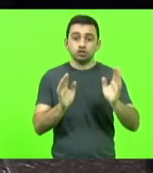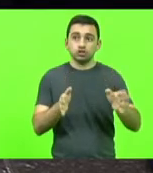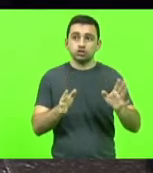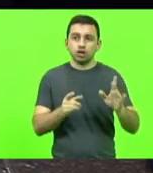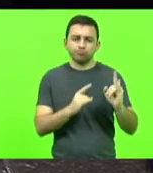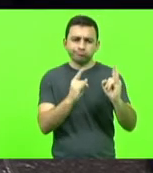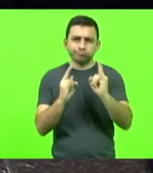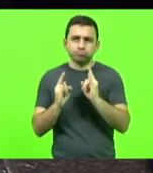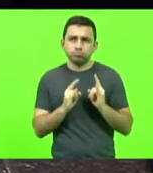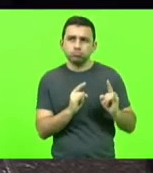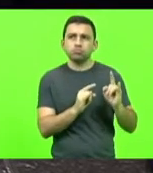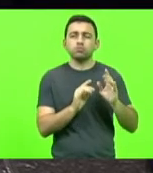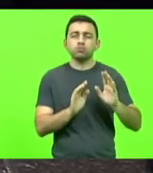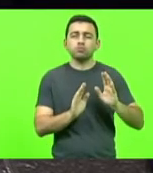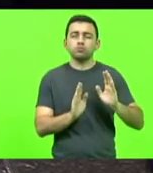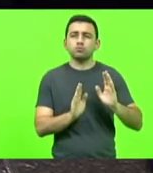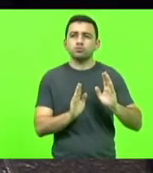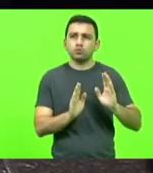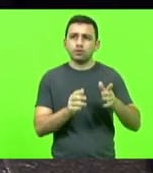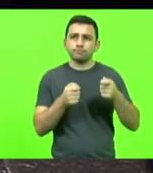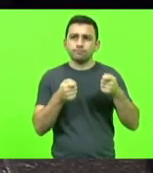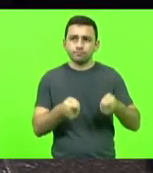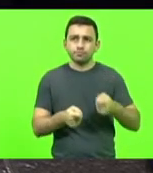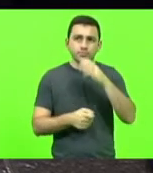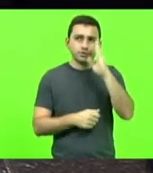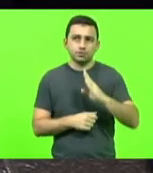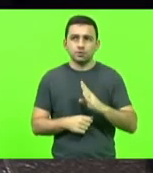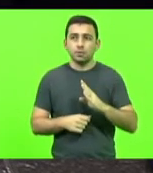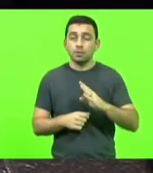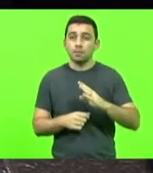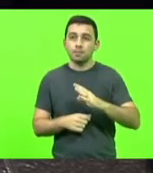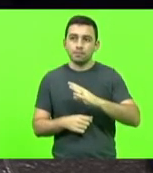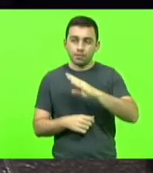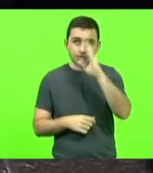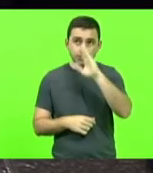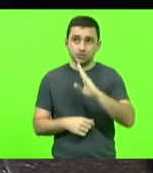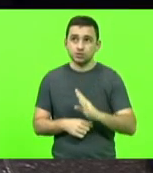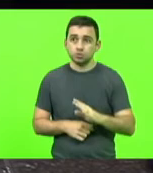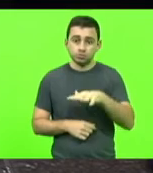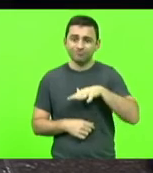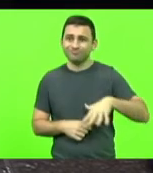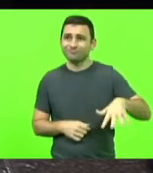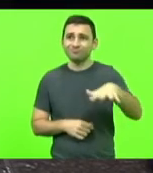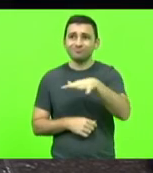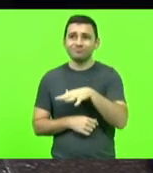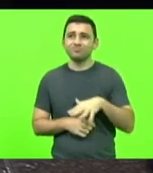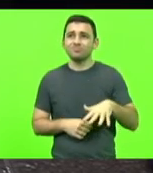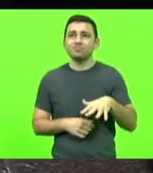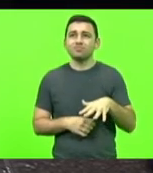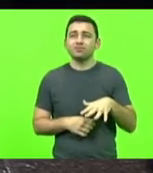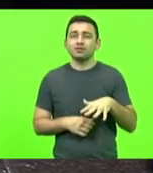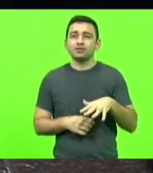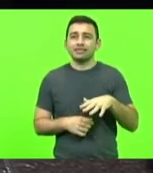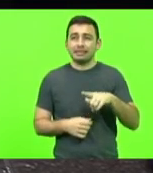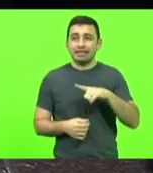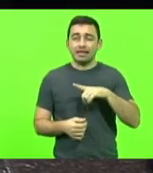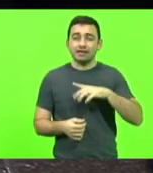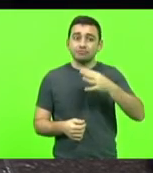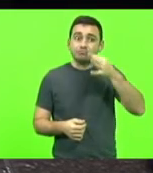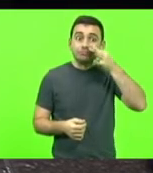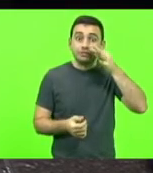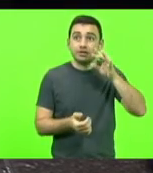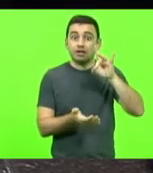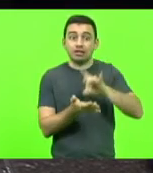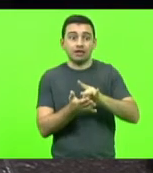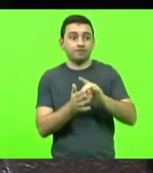então um país continental como o nosso com realidades totalmente distintas